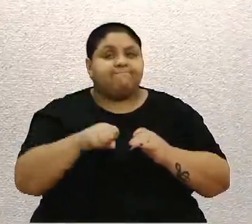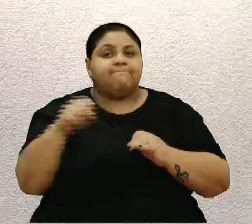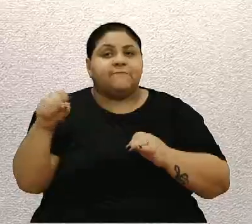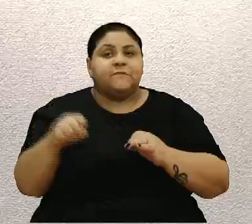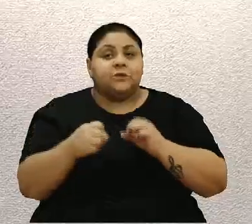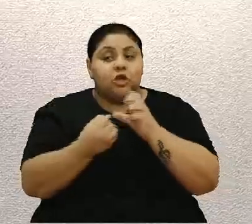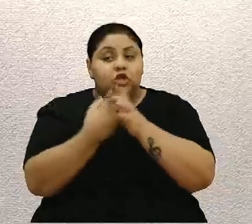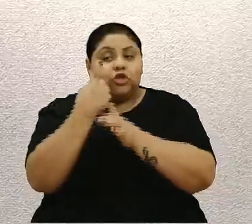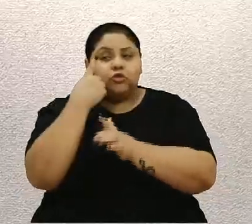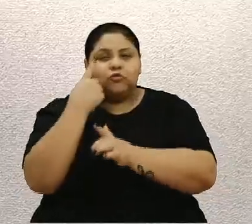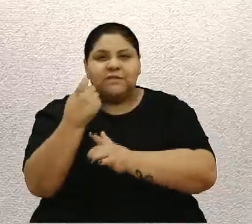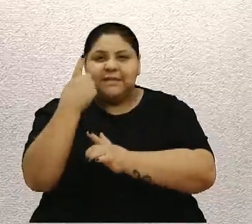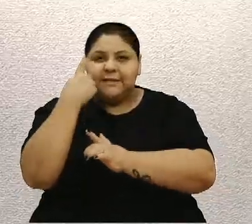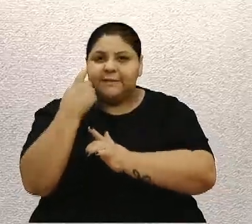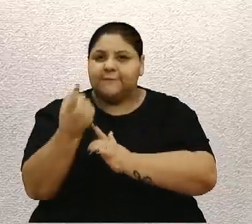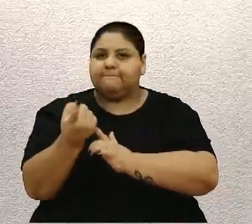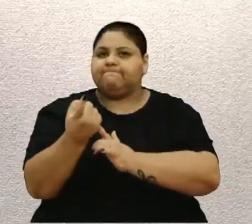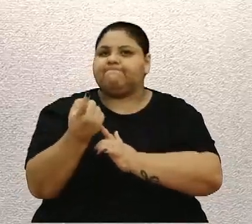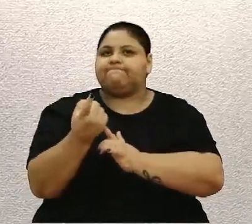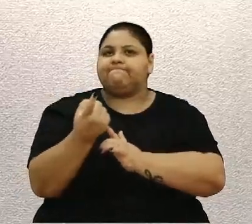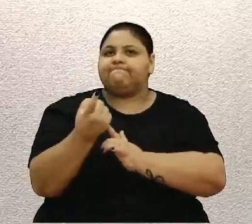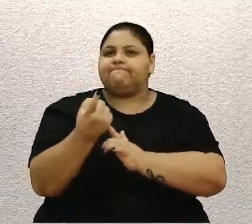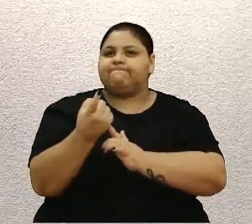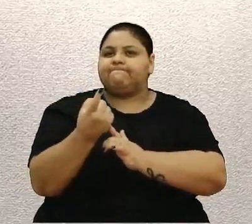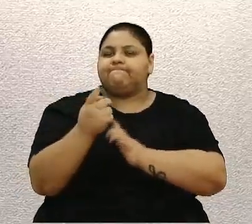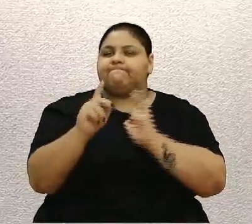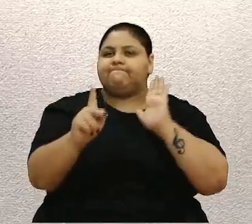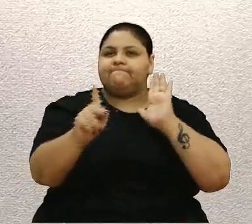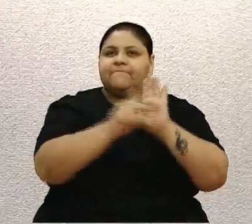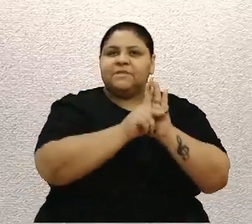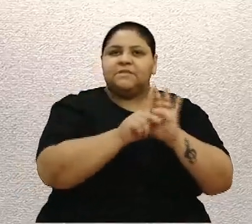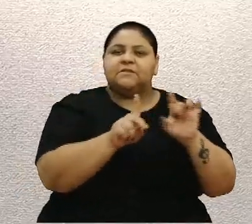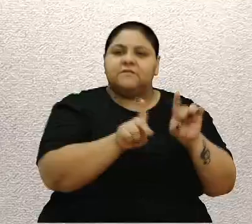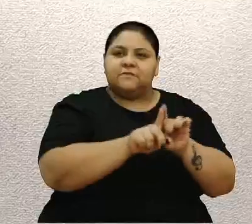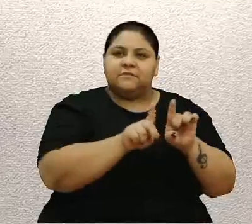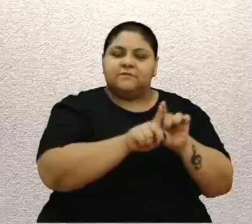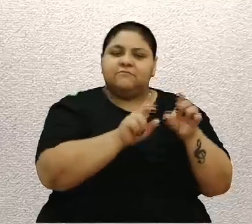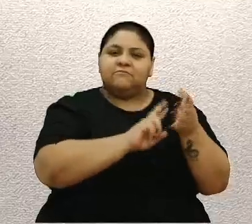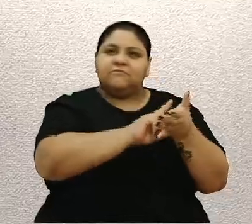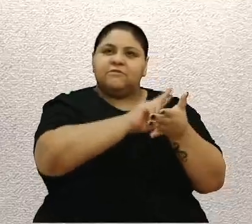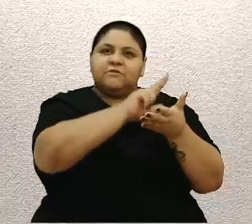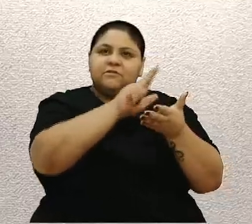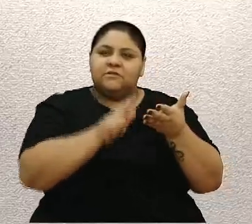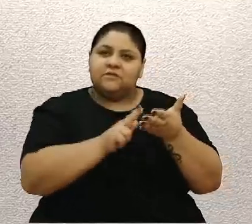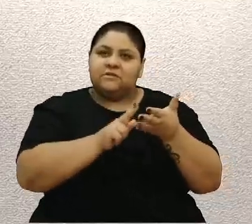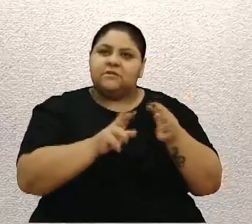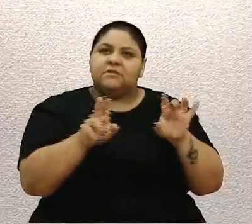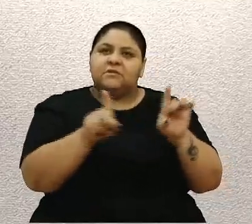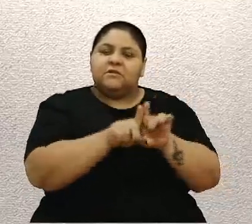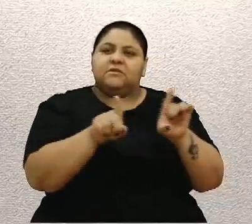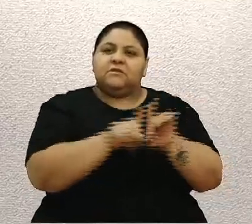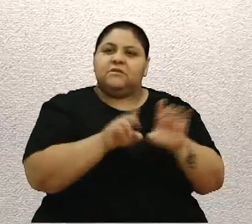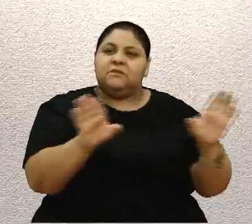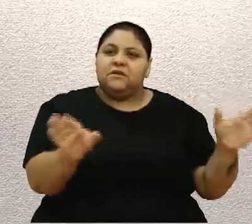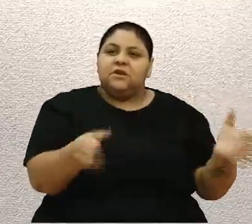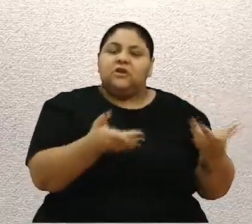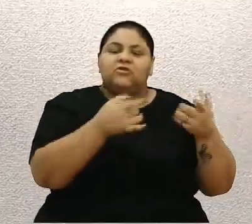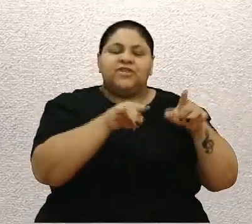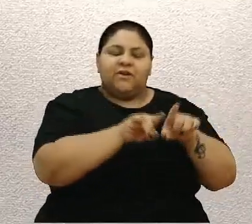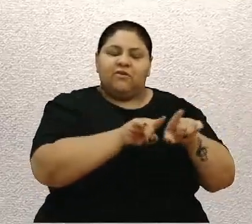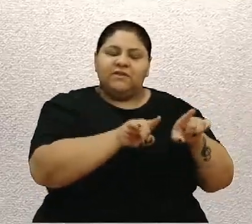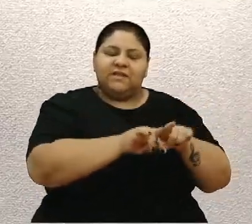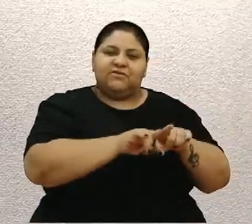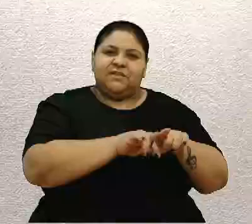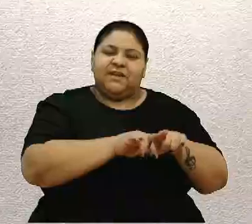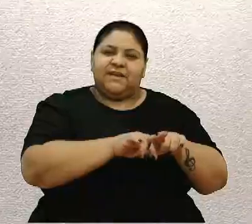interesse muito grande nesse seu projeto de vários empresários sim apoiar e incentivar as escolas. Por quê?